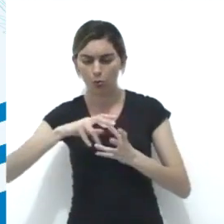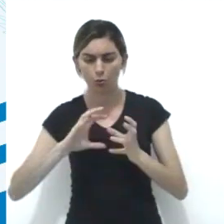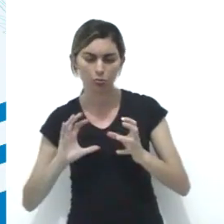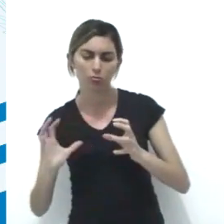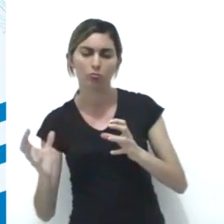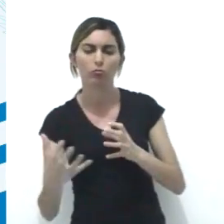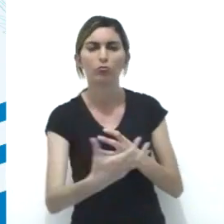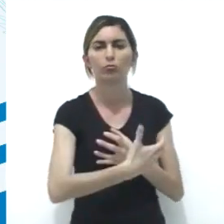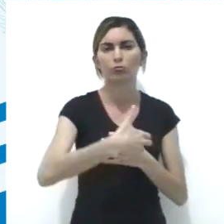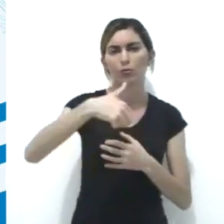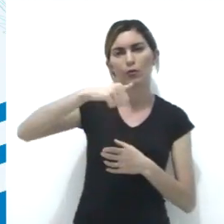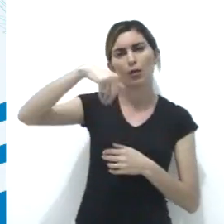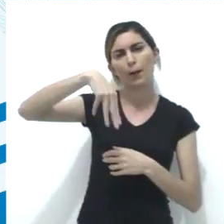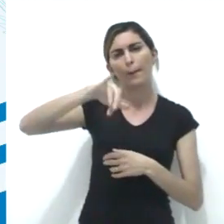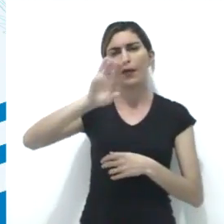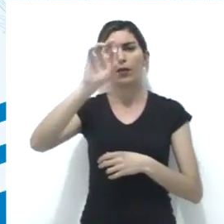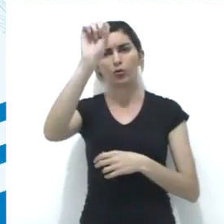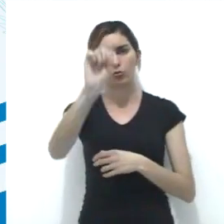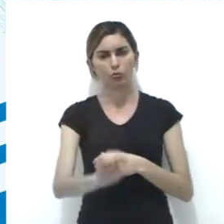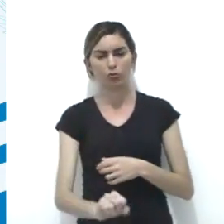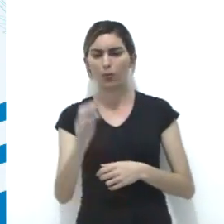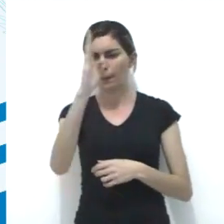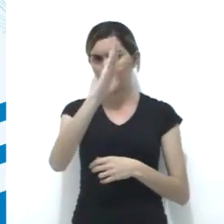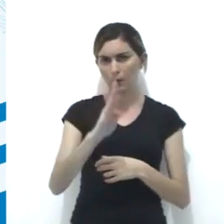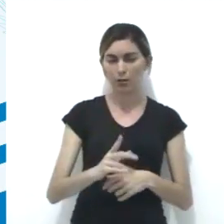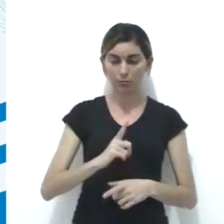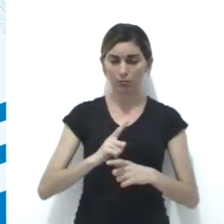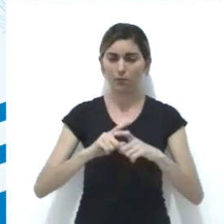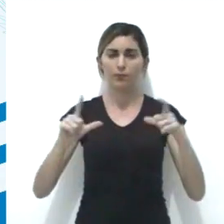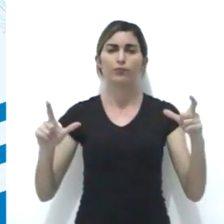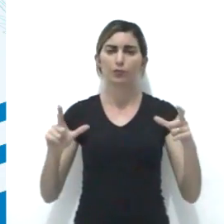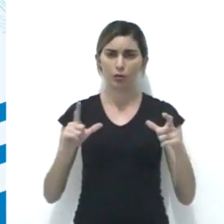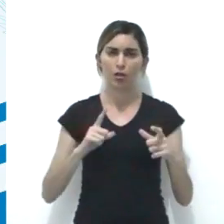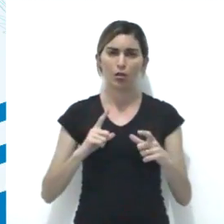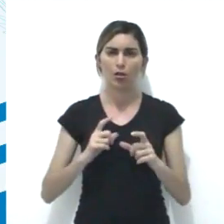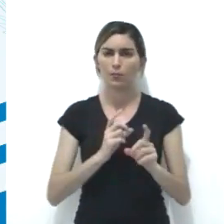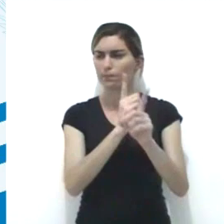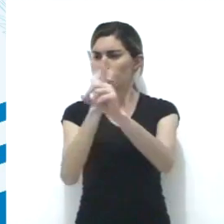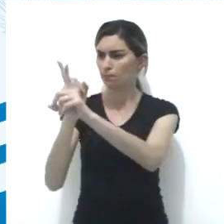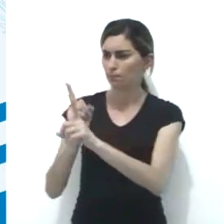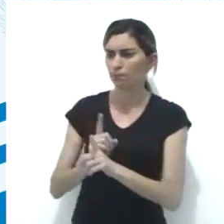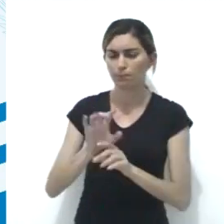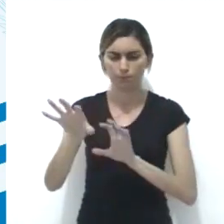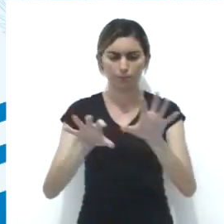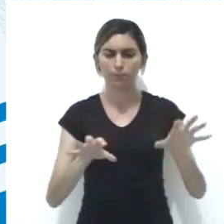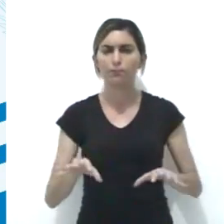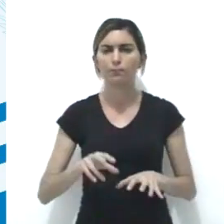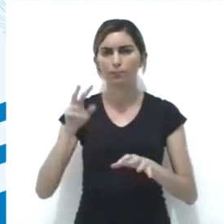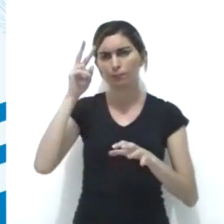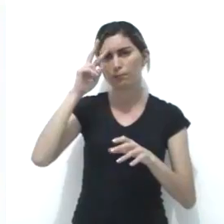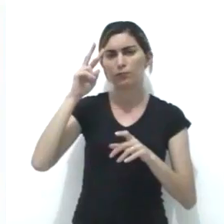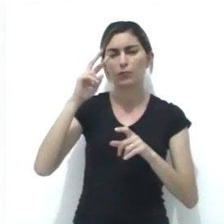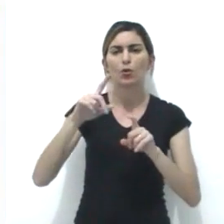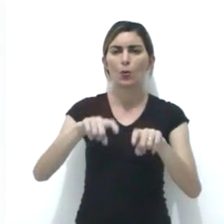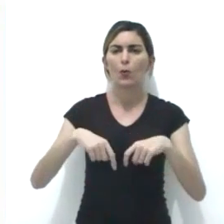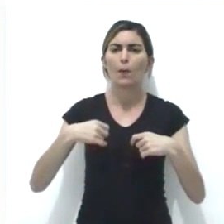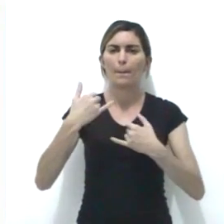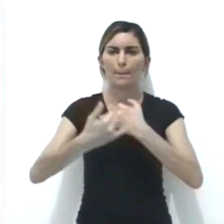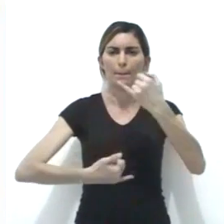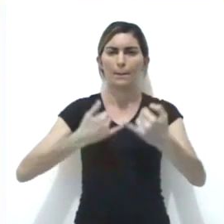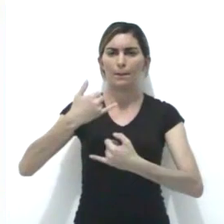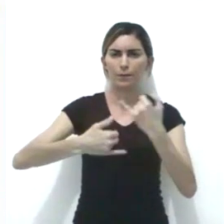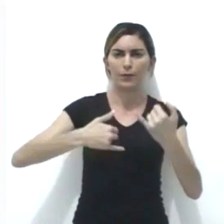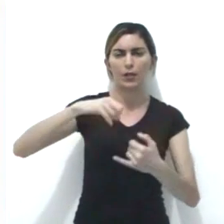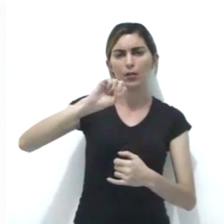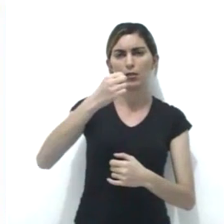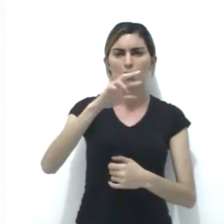continentes do planeta. Na América do Sul, o Brasil tem uma das maiores concentrações de sítios arqueológicos do mundo, o Parque